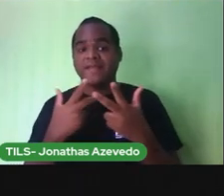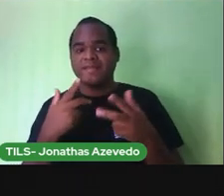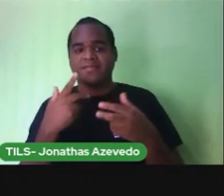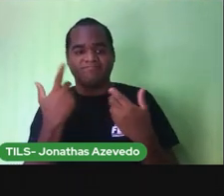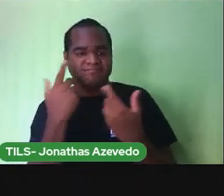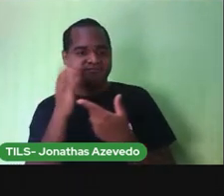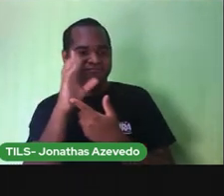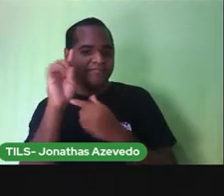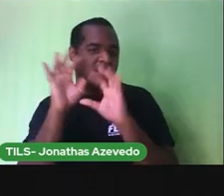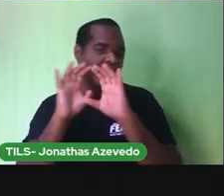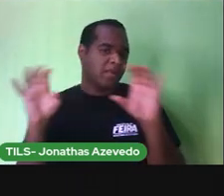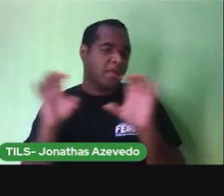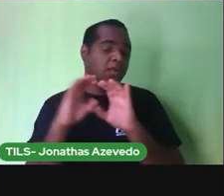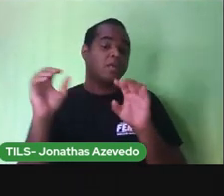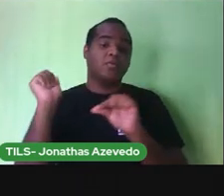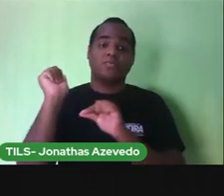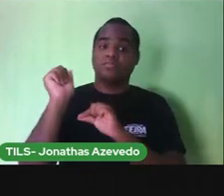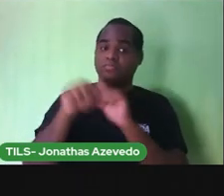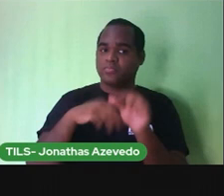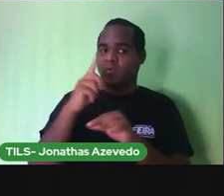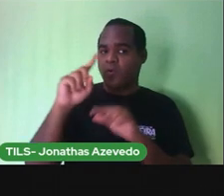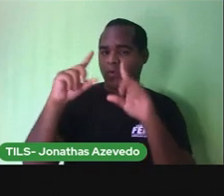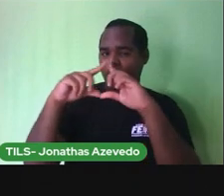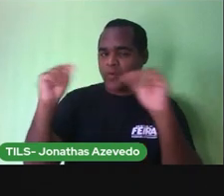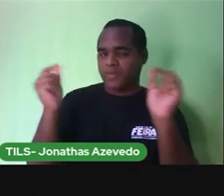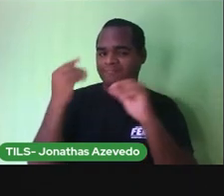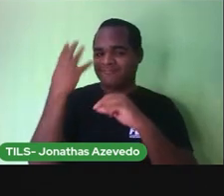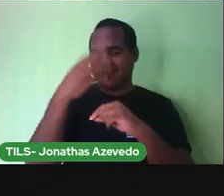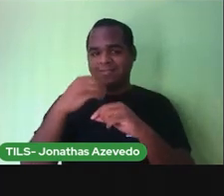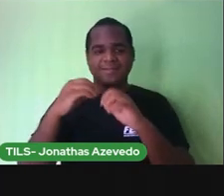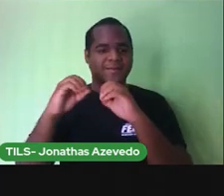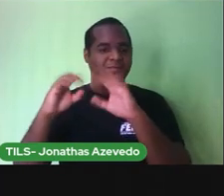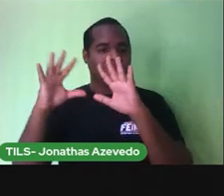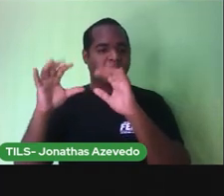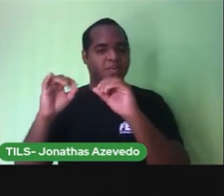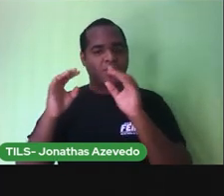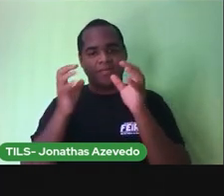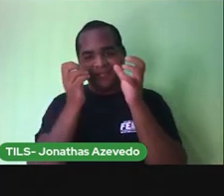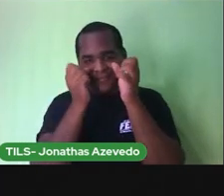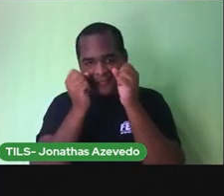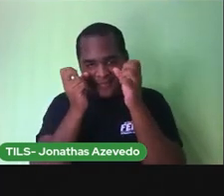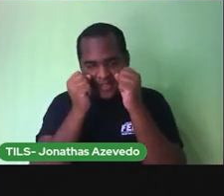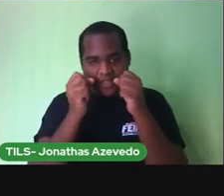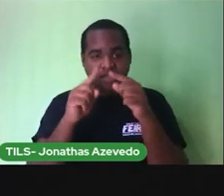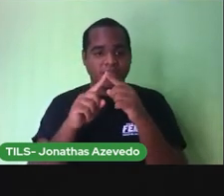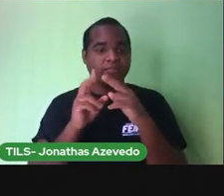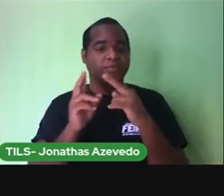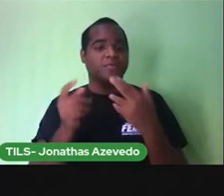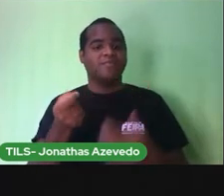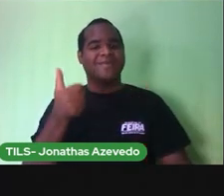tem a lua se iluminou. É hora de dormir, o sono já chegou.